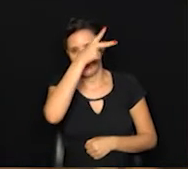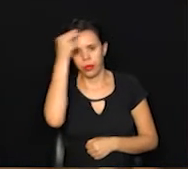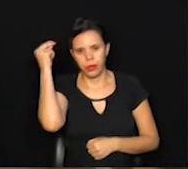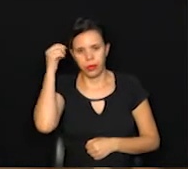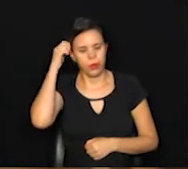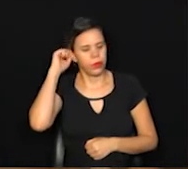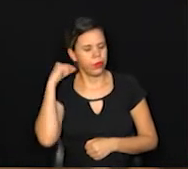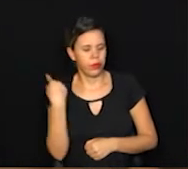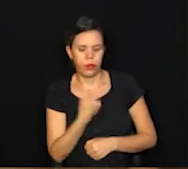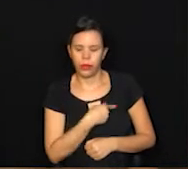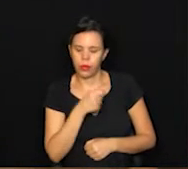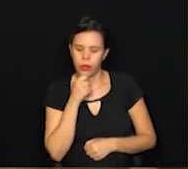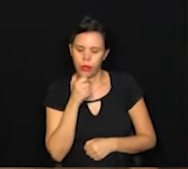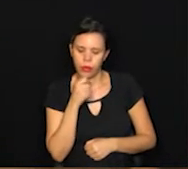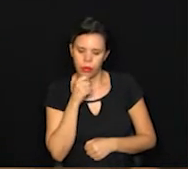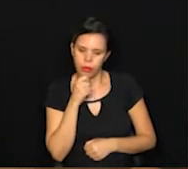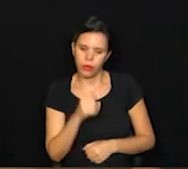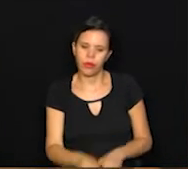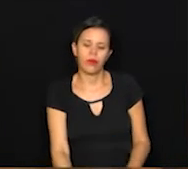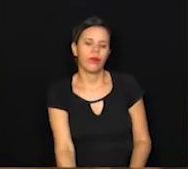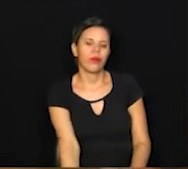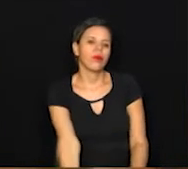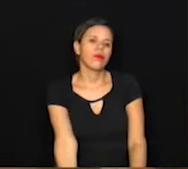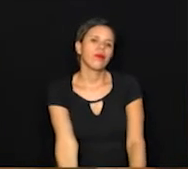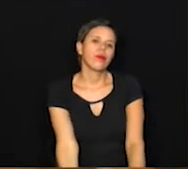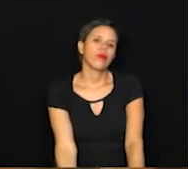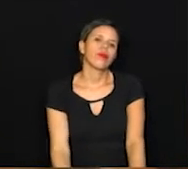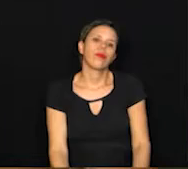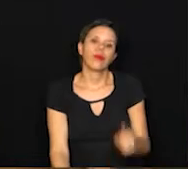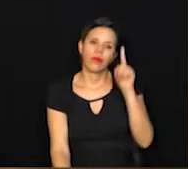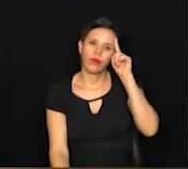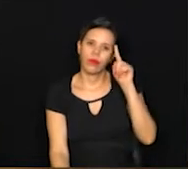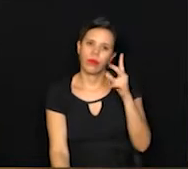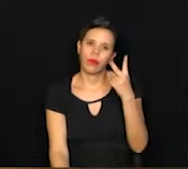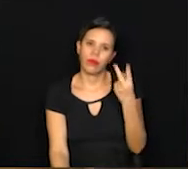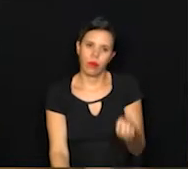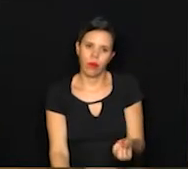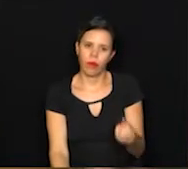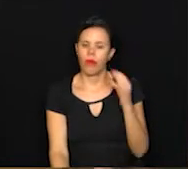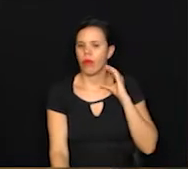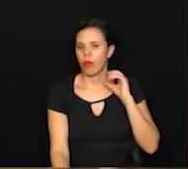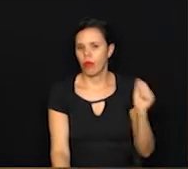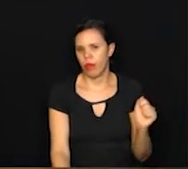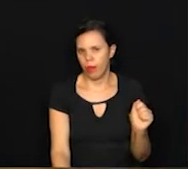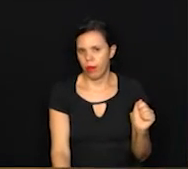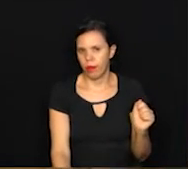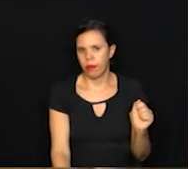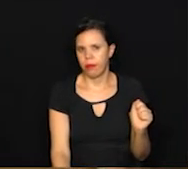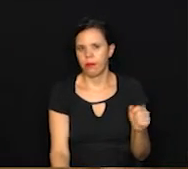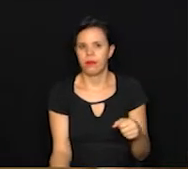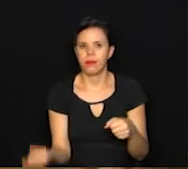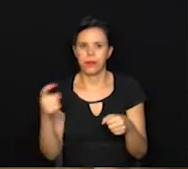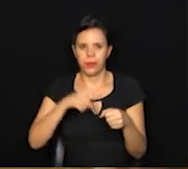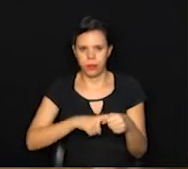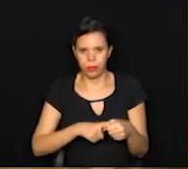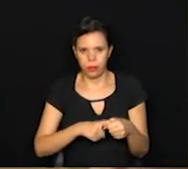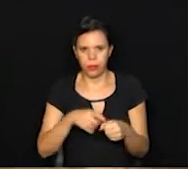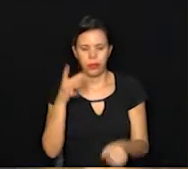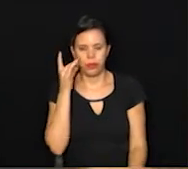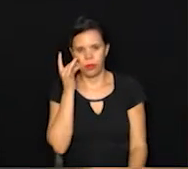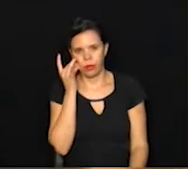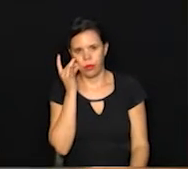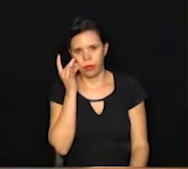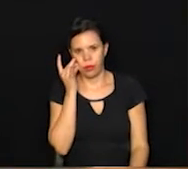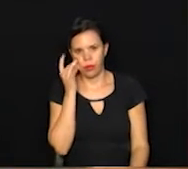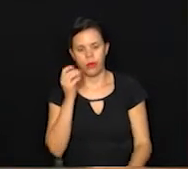nós estamos estabelecendo para o dia 26 de abril a volta presencial